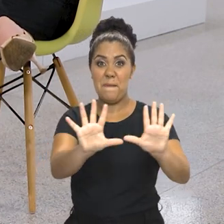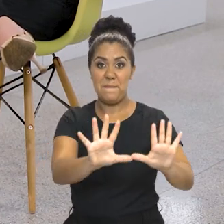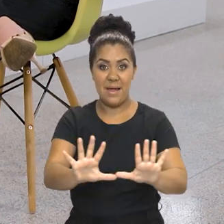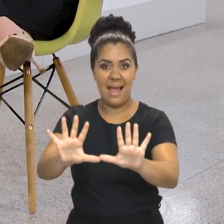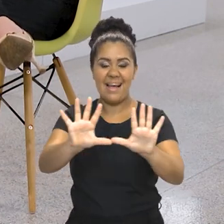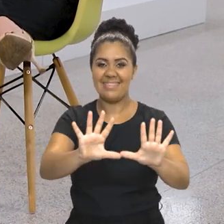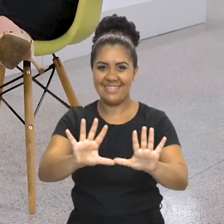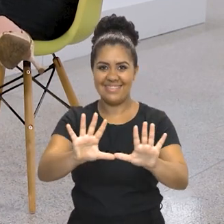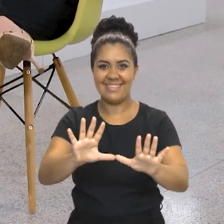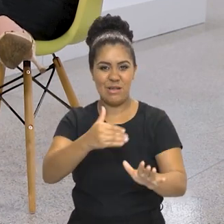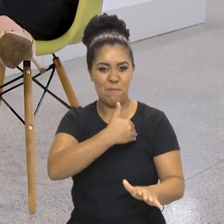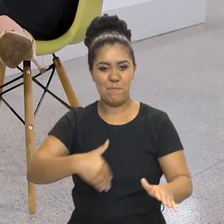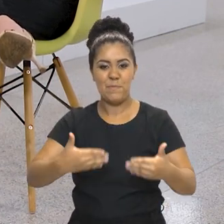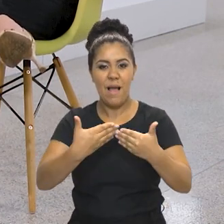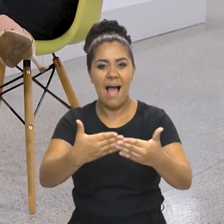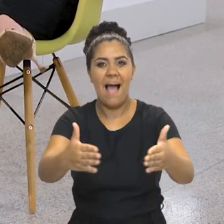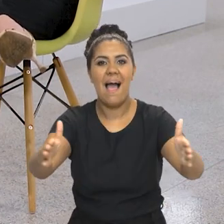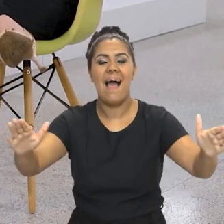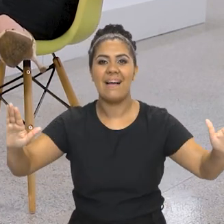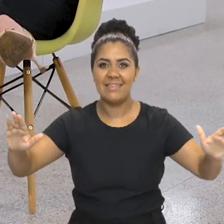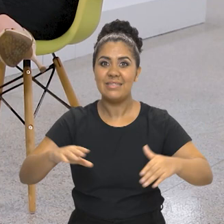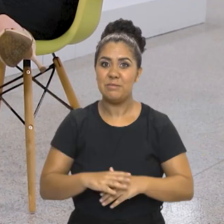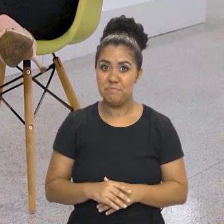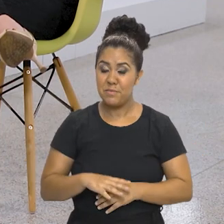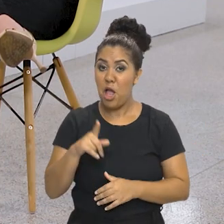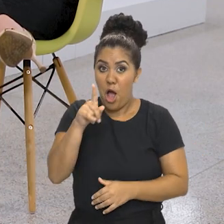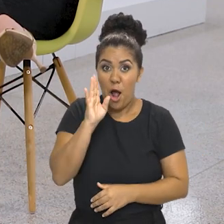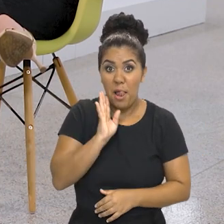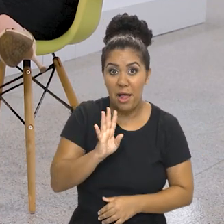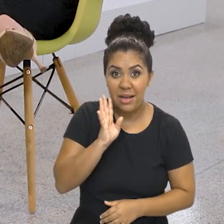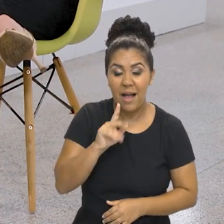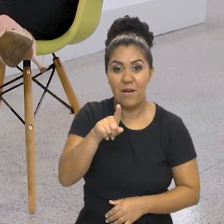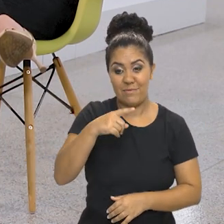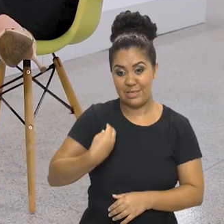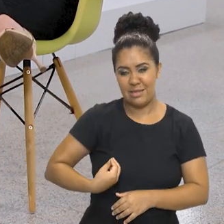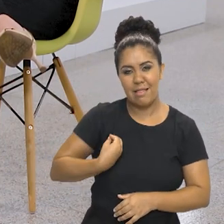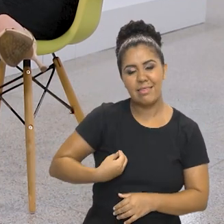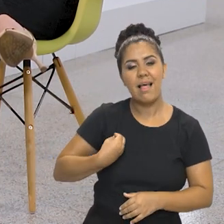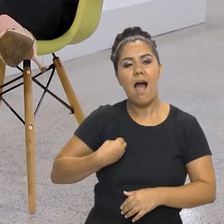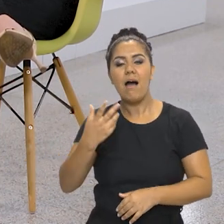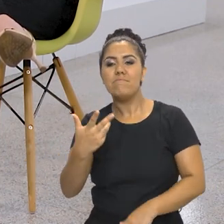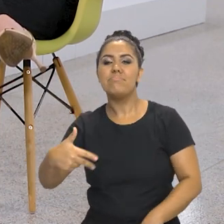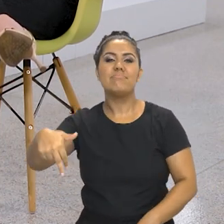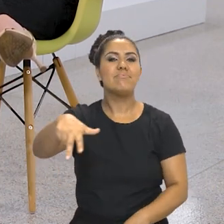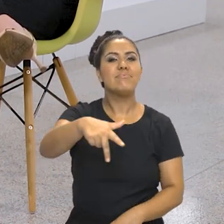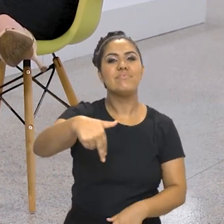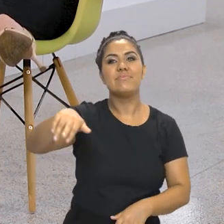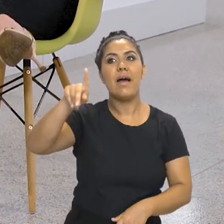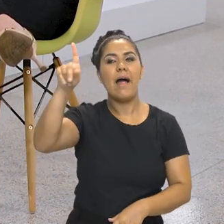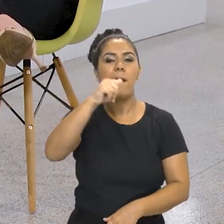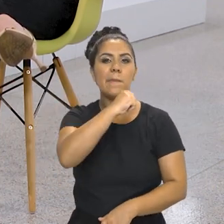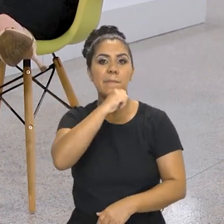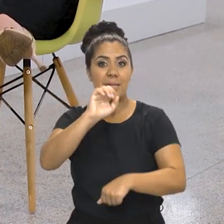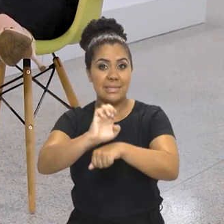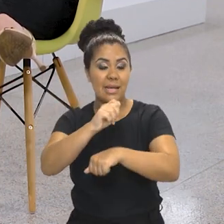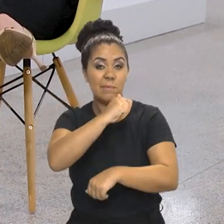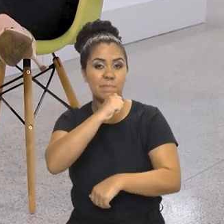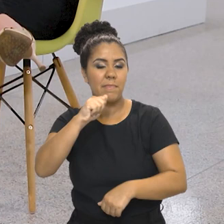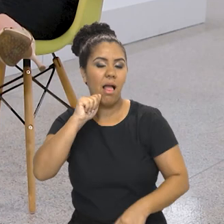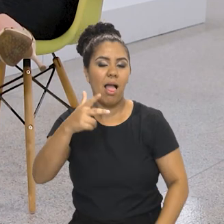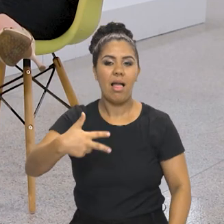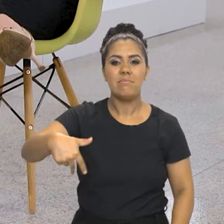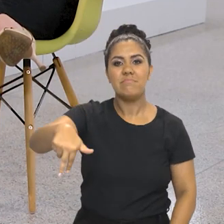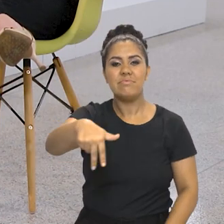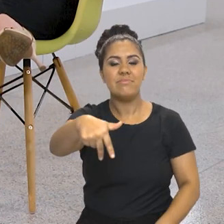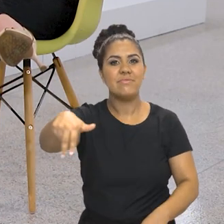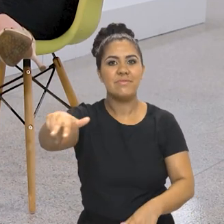Exatamente. Eu fico pensando nos noivos. Olha que legal, você está dentro de um grande evento, dentro de uma semana interessante, você está em Macapá, pode ser visto por um